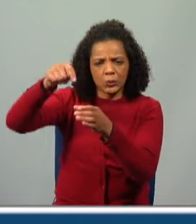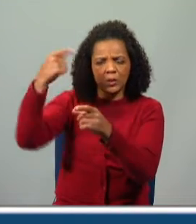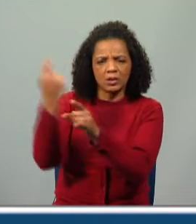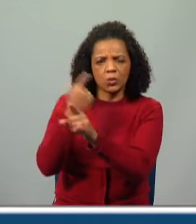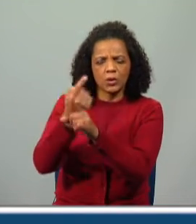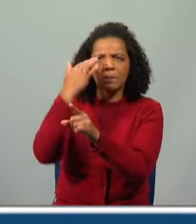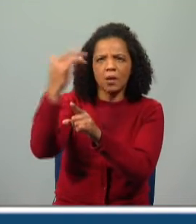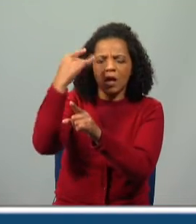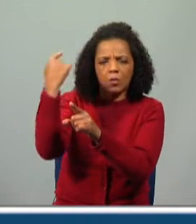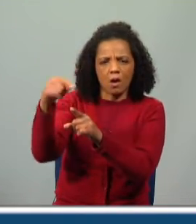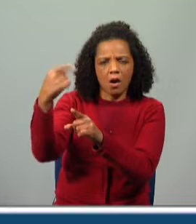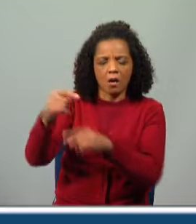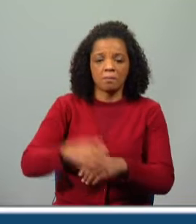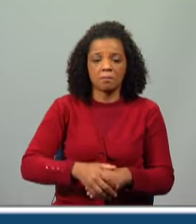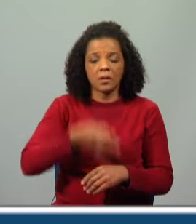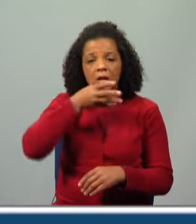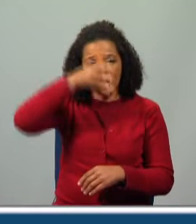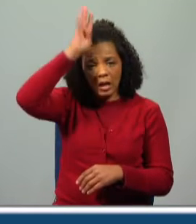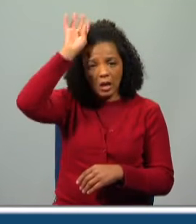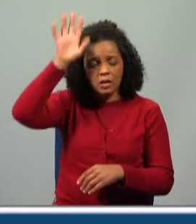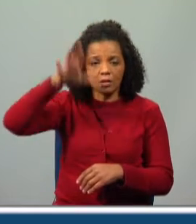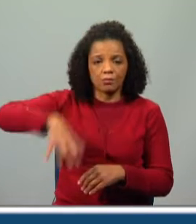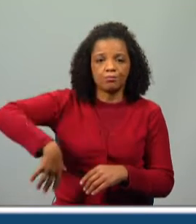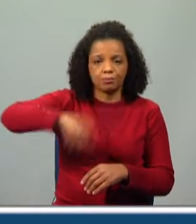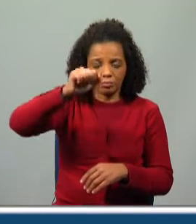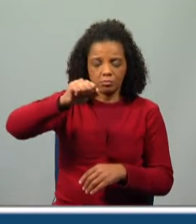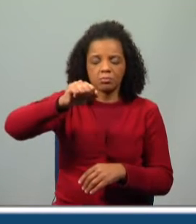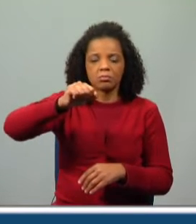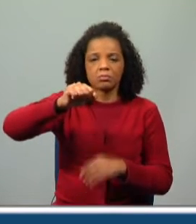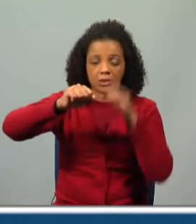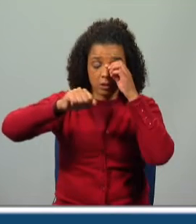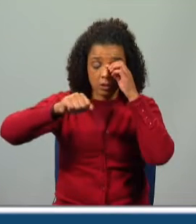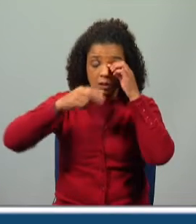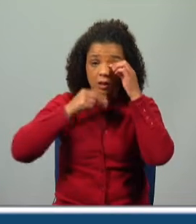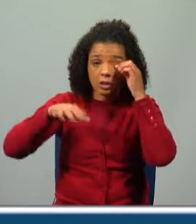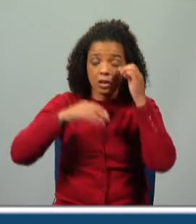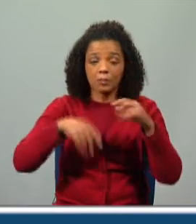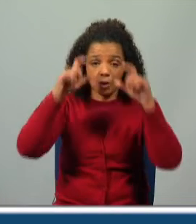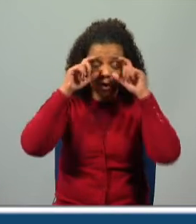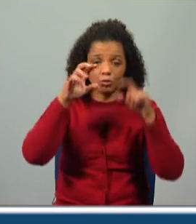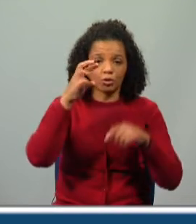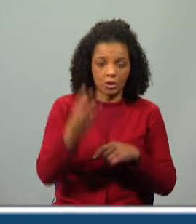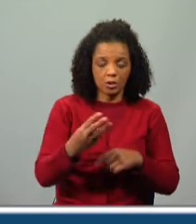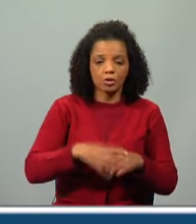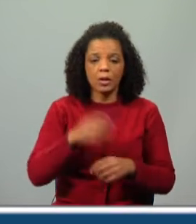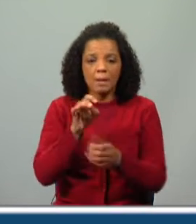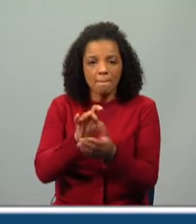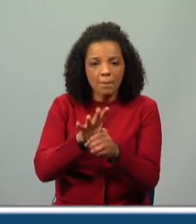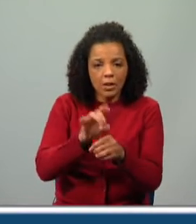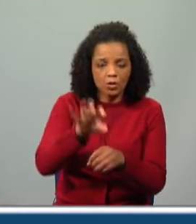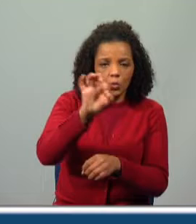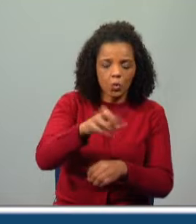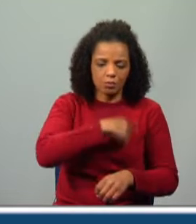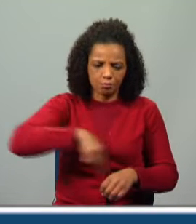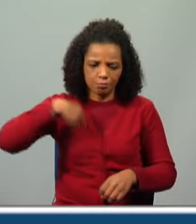objetos brilhantes, que a galinha trouxera da terra. Três pares de óculos, oito berlindes coloridos, um colar